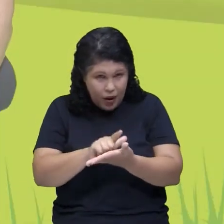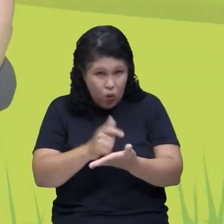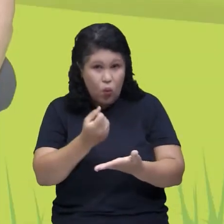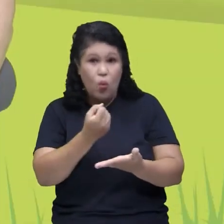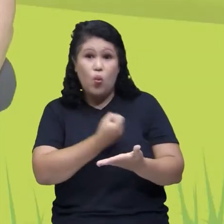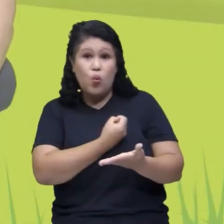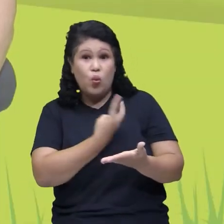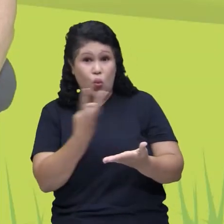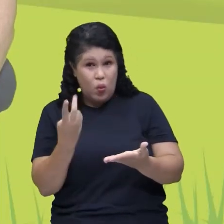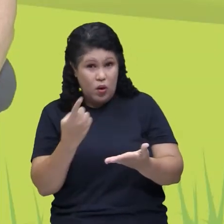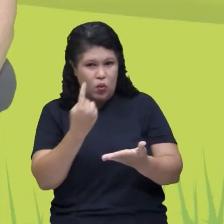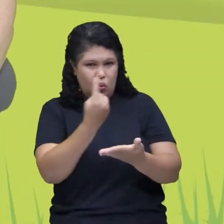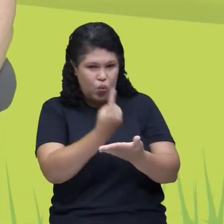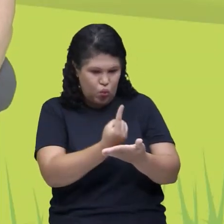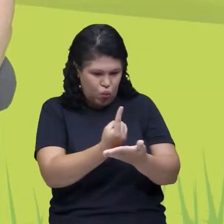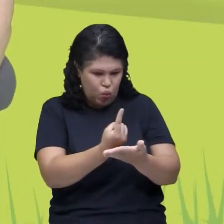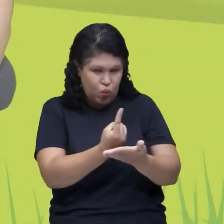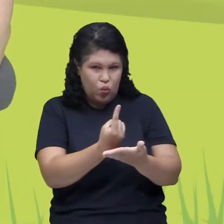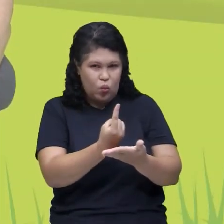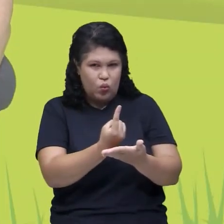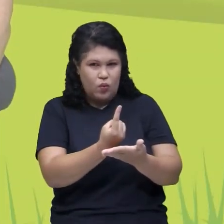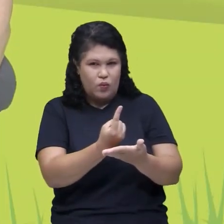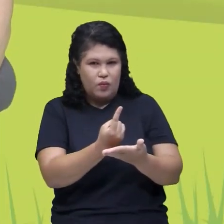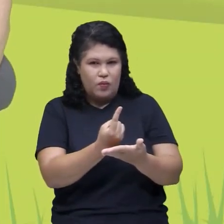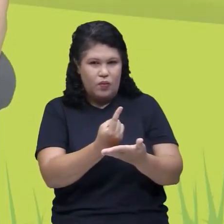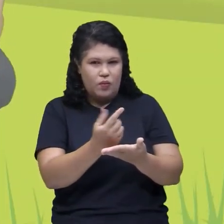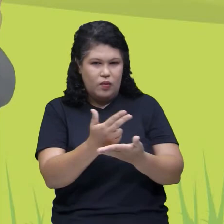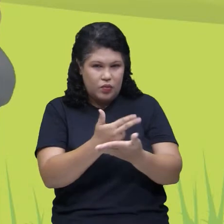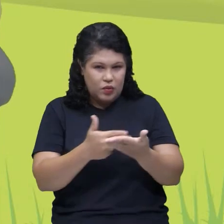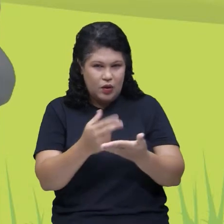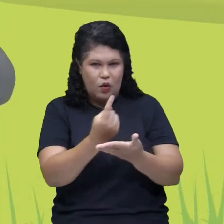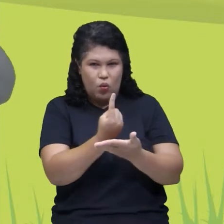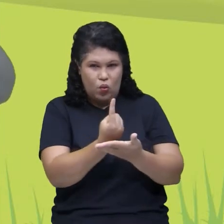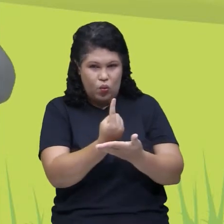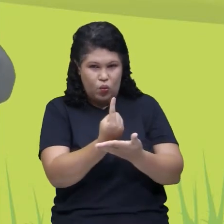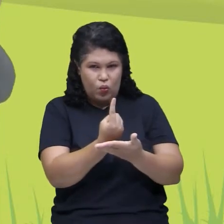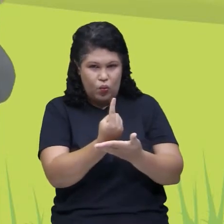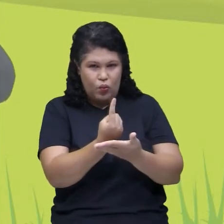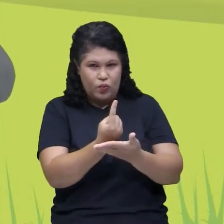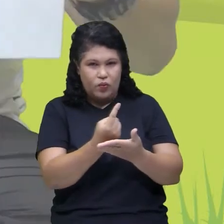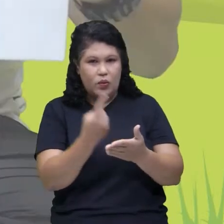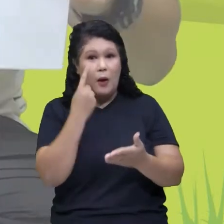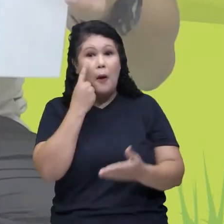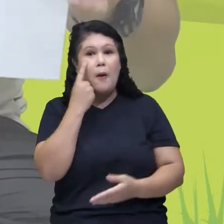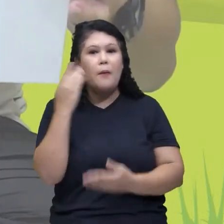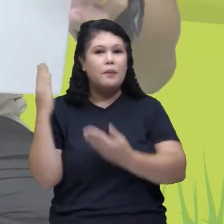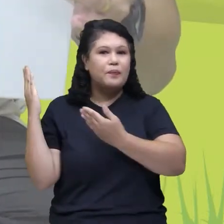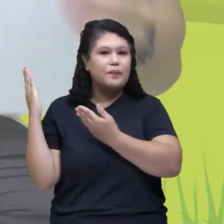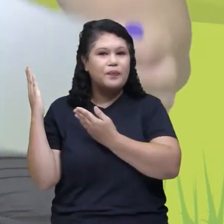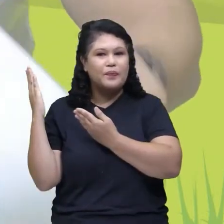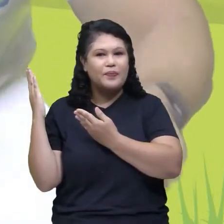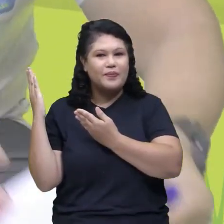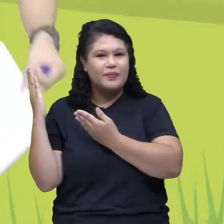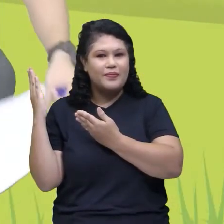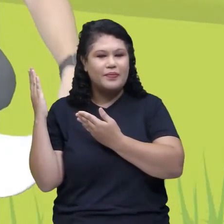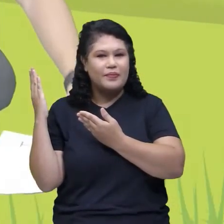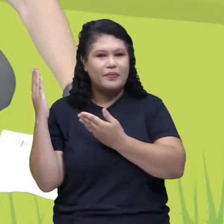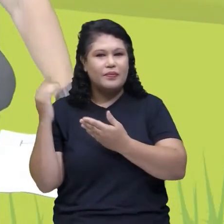Fizemos a estação número 1. Está aqui. Número 1.